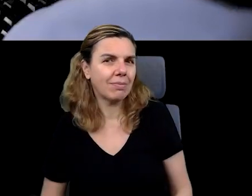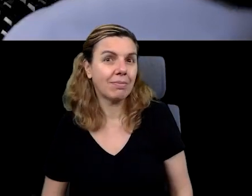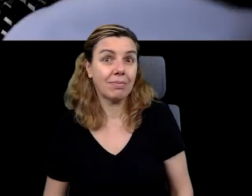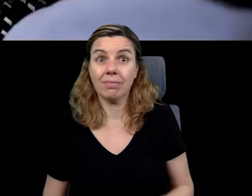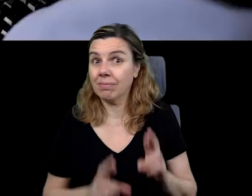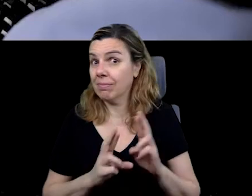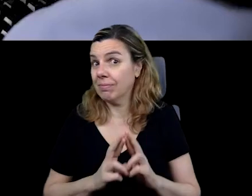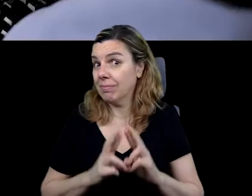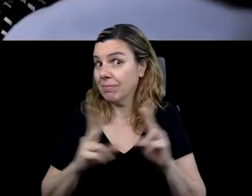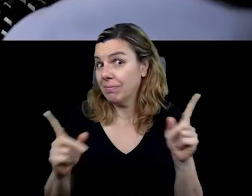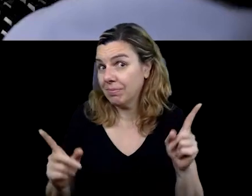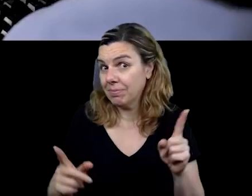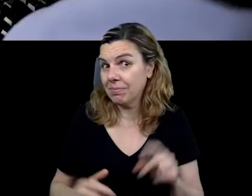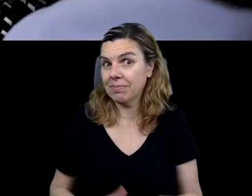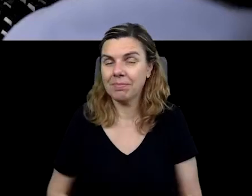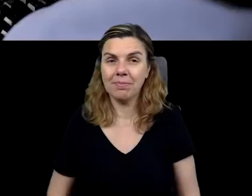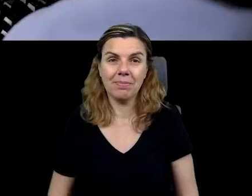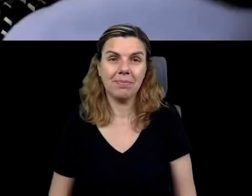Diferente para vocês?